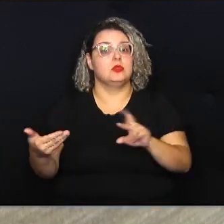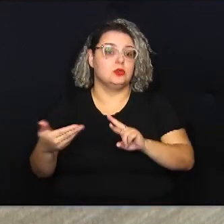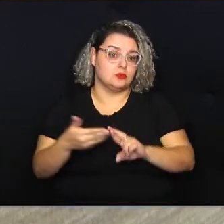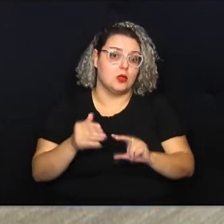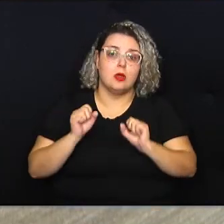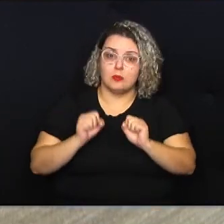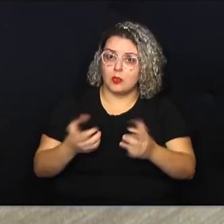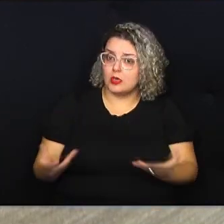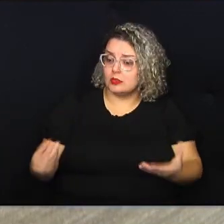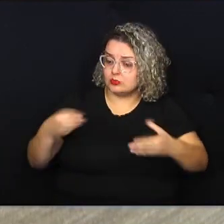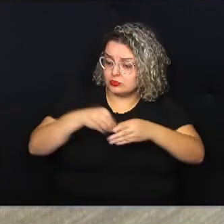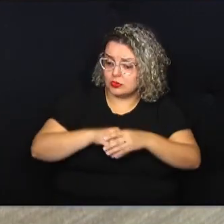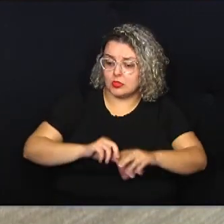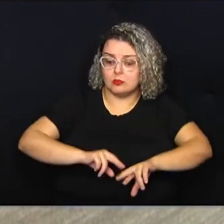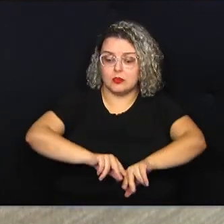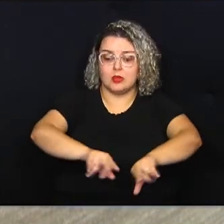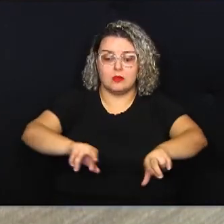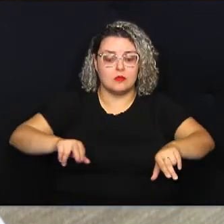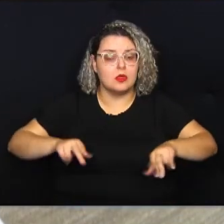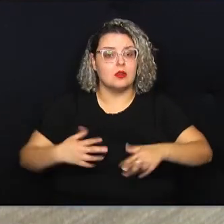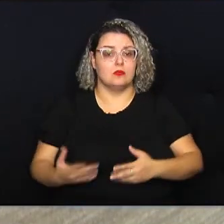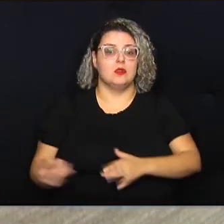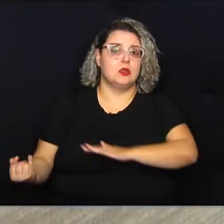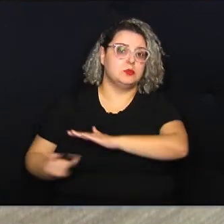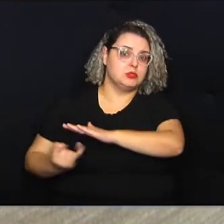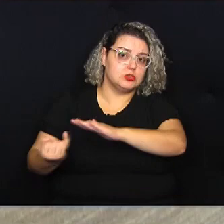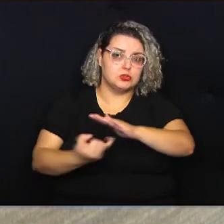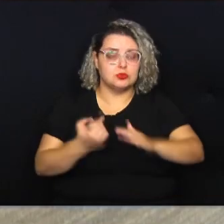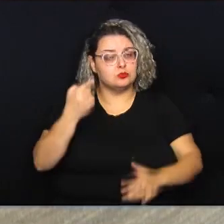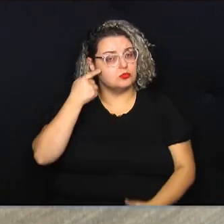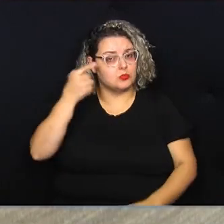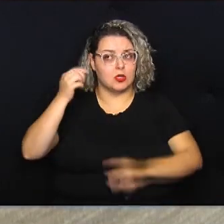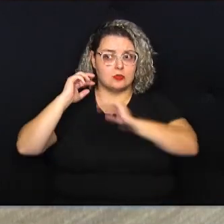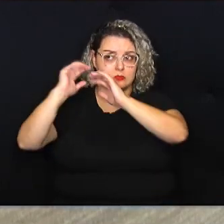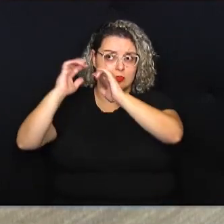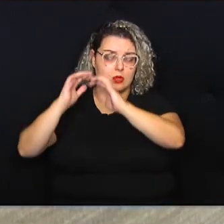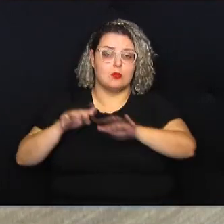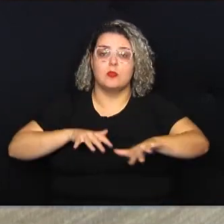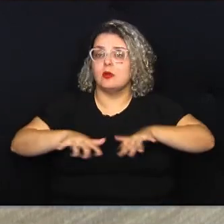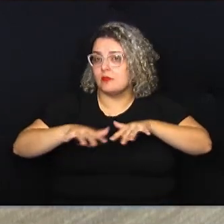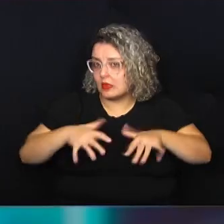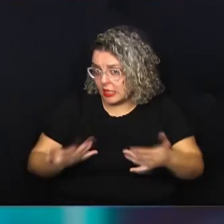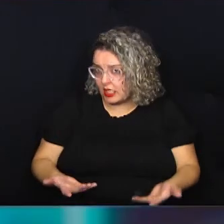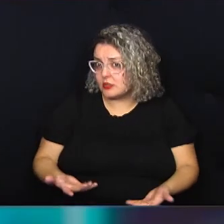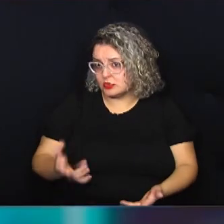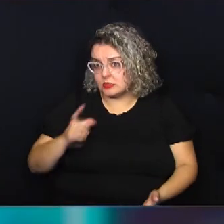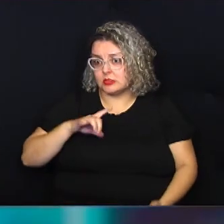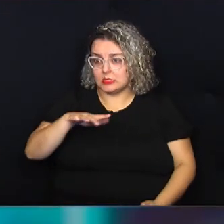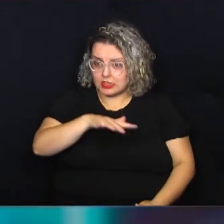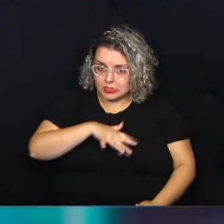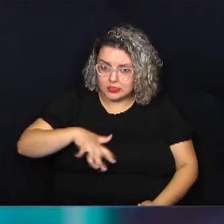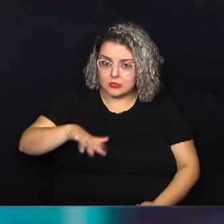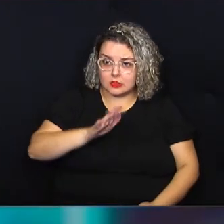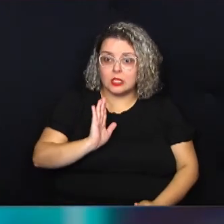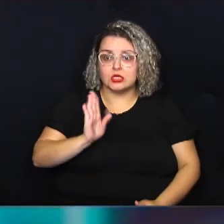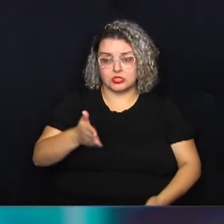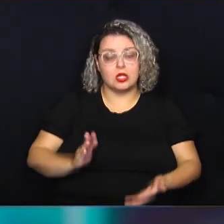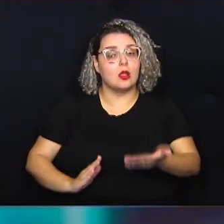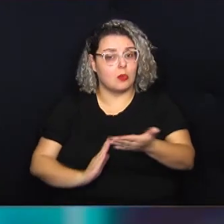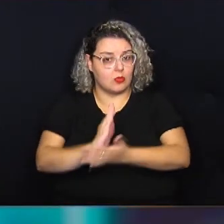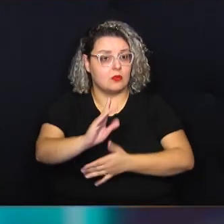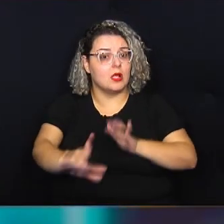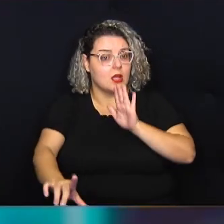possa incorporar as várias entidades, pensamentos, movimentos que tem nessa área. Já aprovadas na